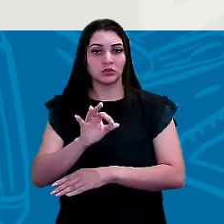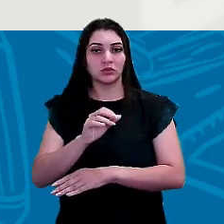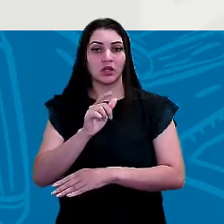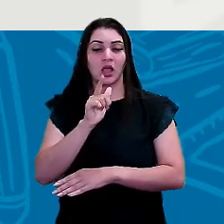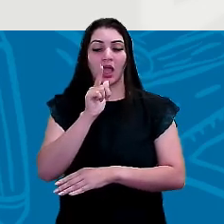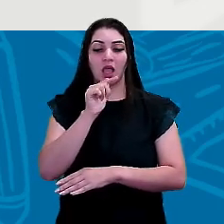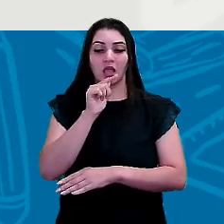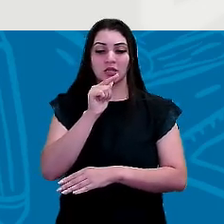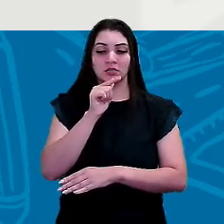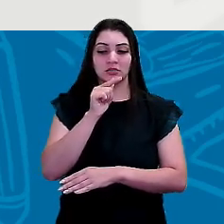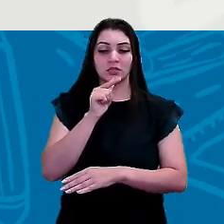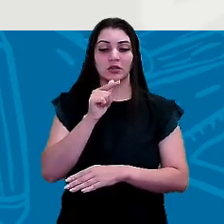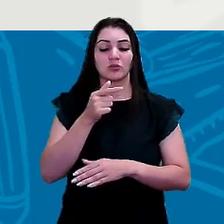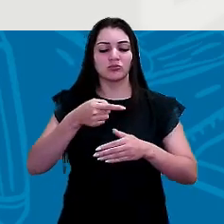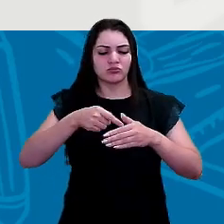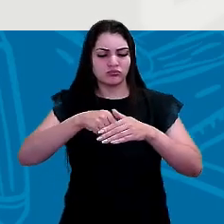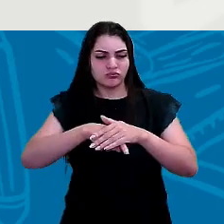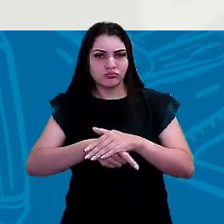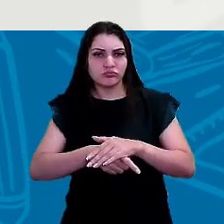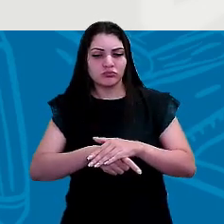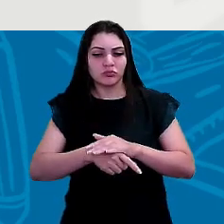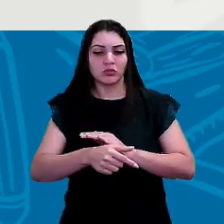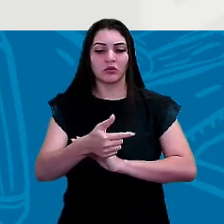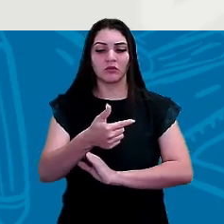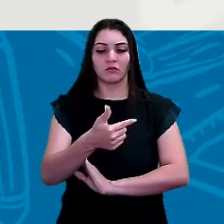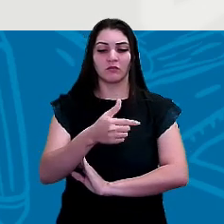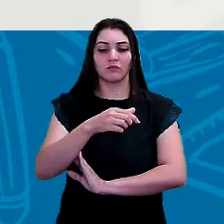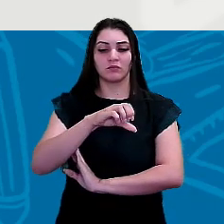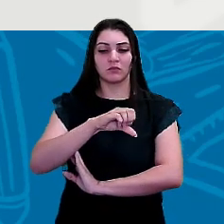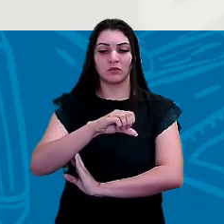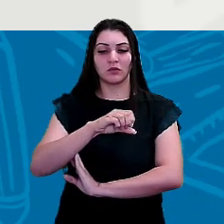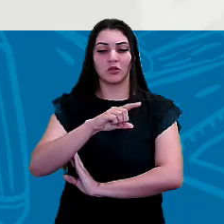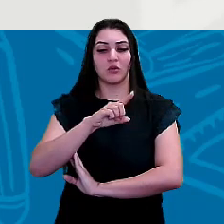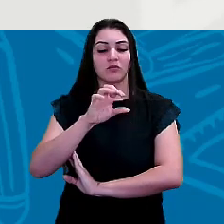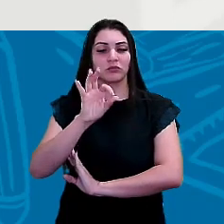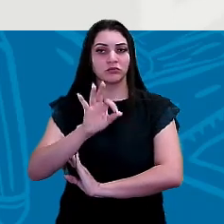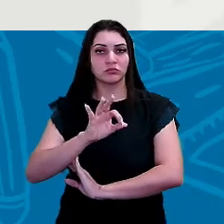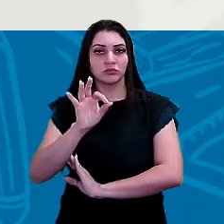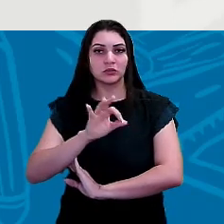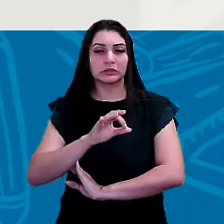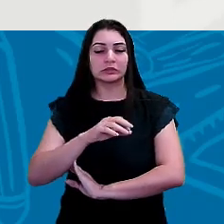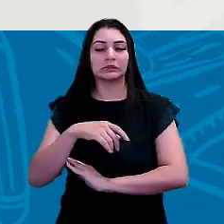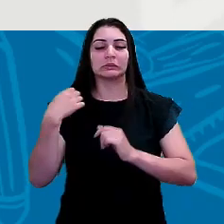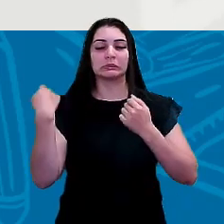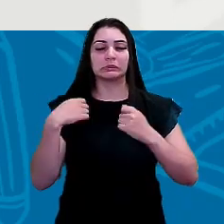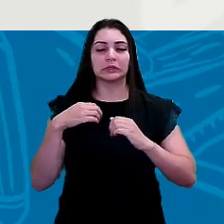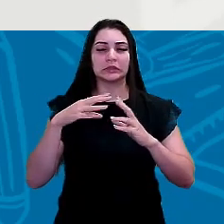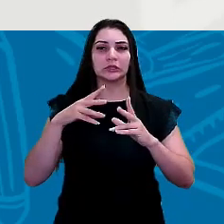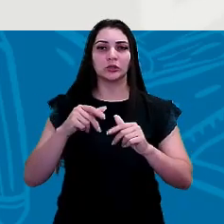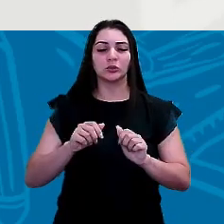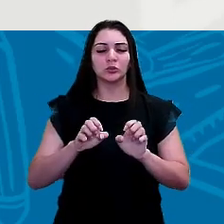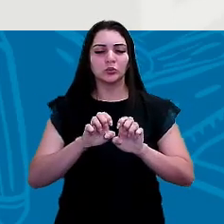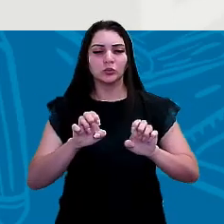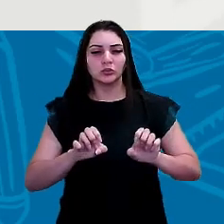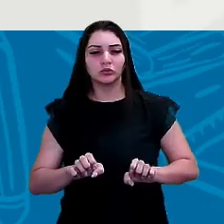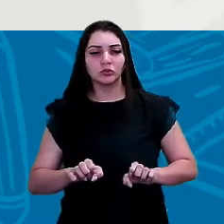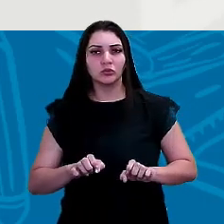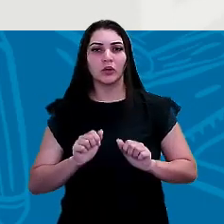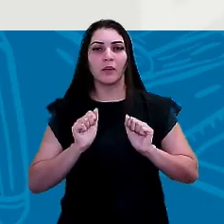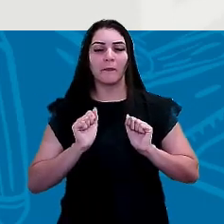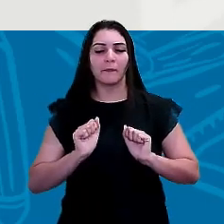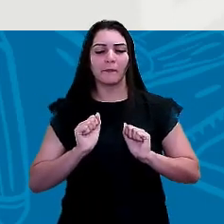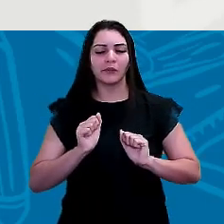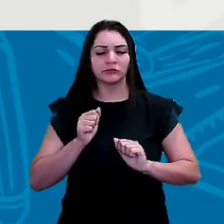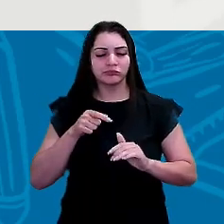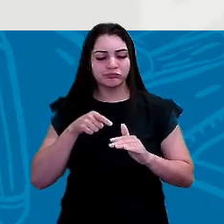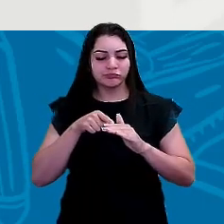29%, né? E aí elas necessitam de toda uma estrutura para poder explorar as águas